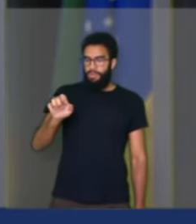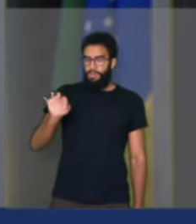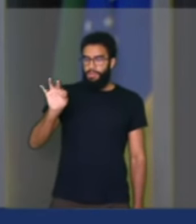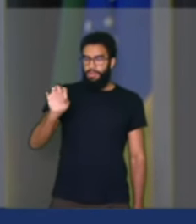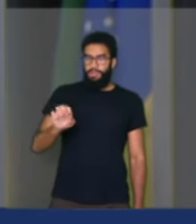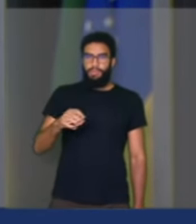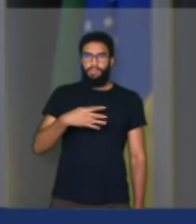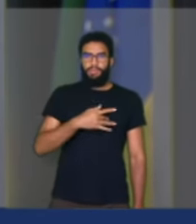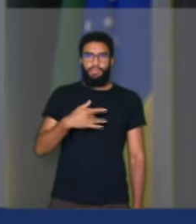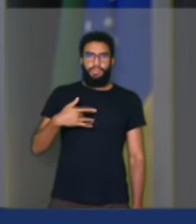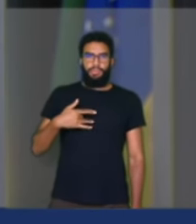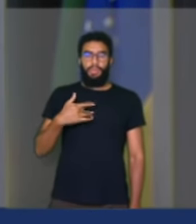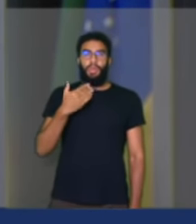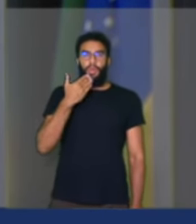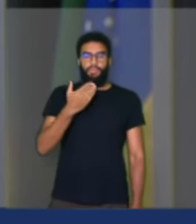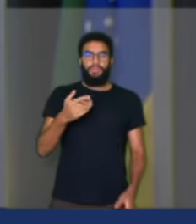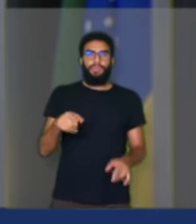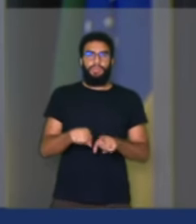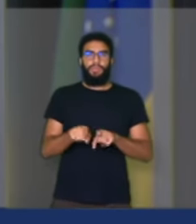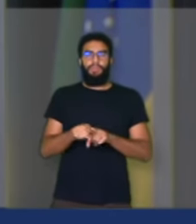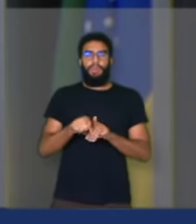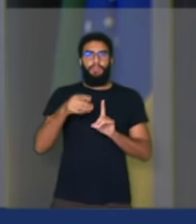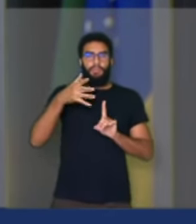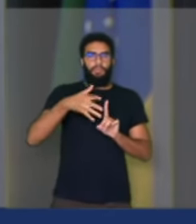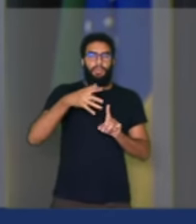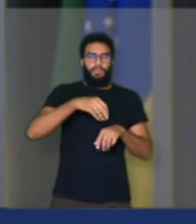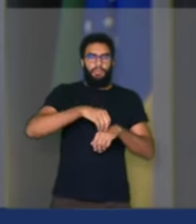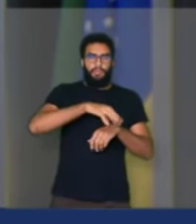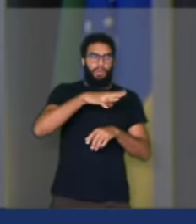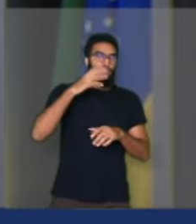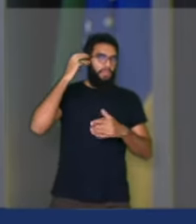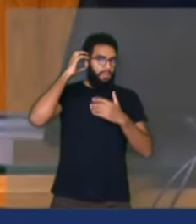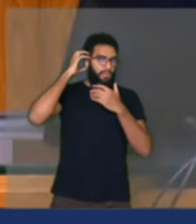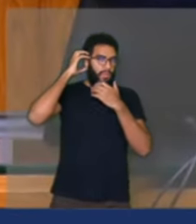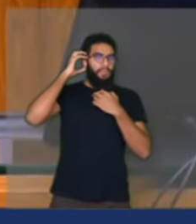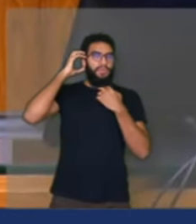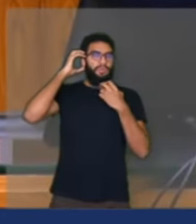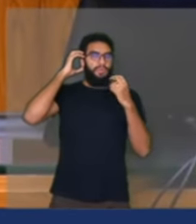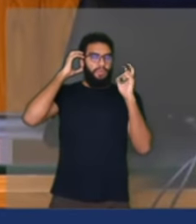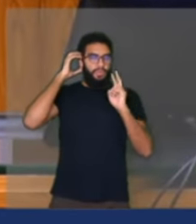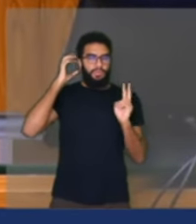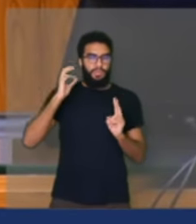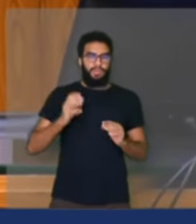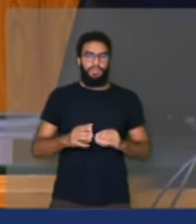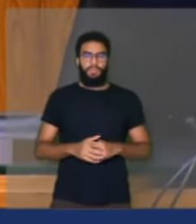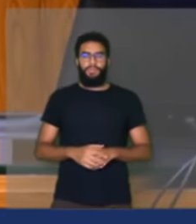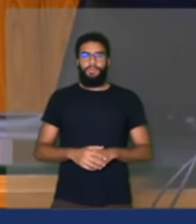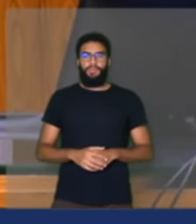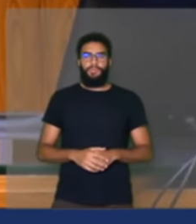eu peço que meu discurso seja veiculado na voz do Brasil. Muito obrigado. Muito obrigado, deputado. Presidente,